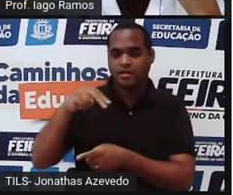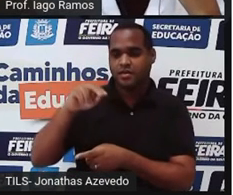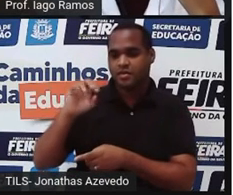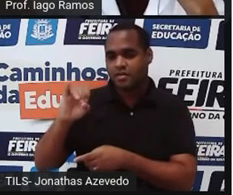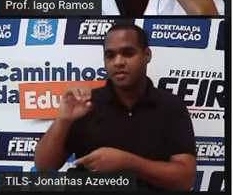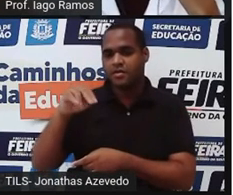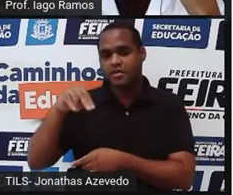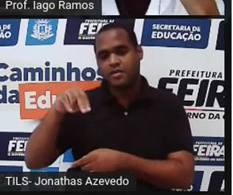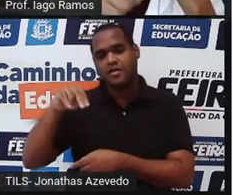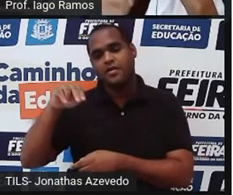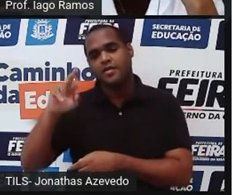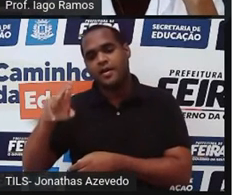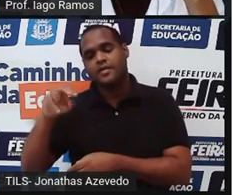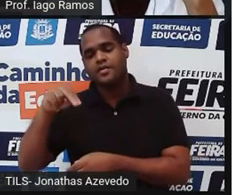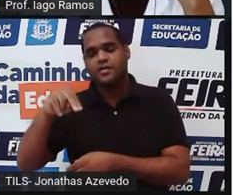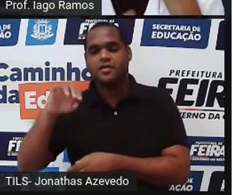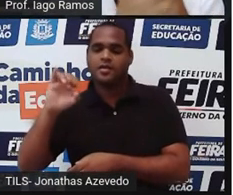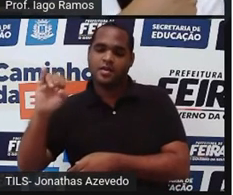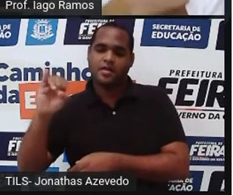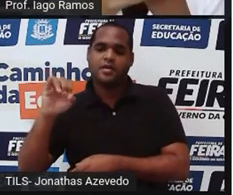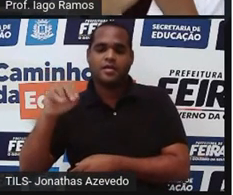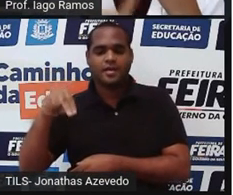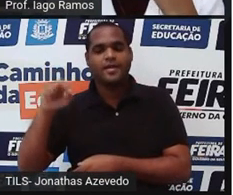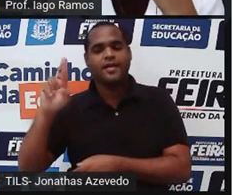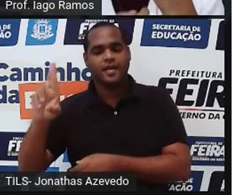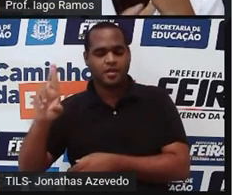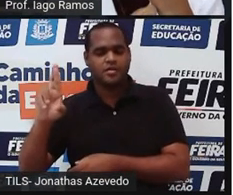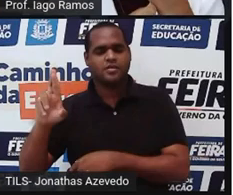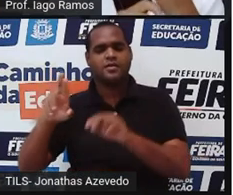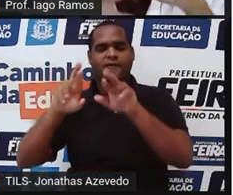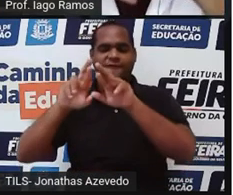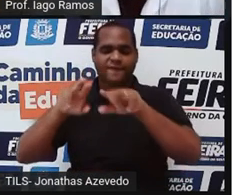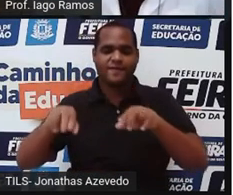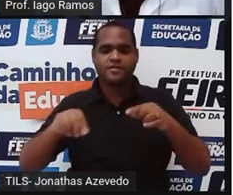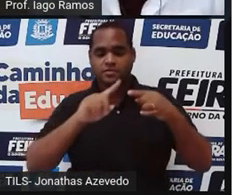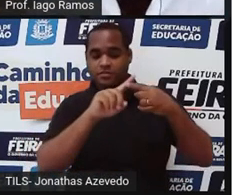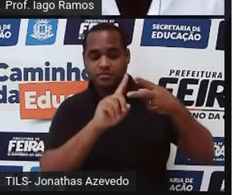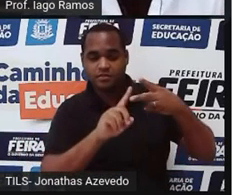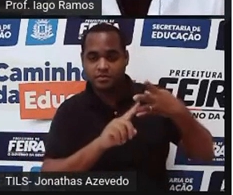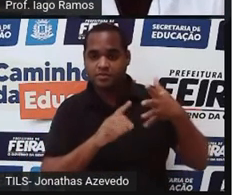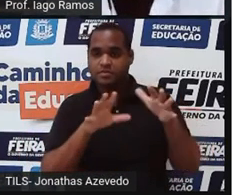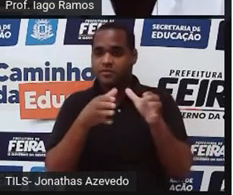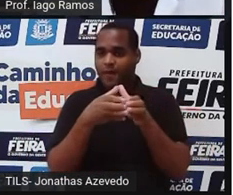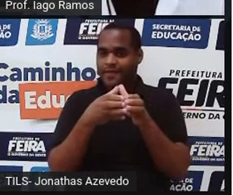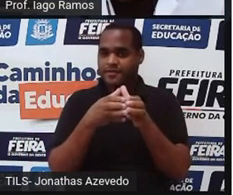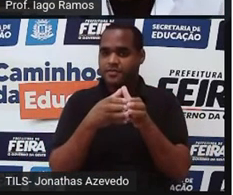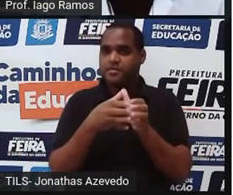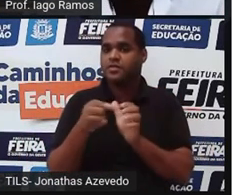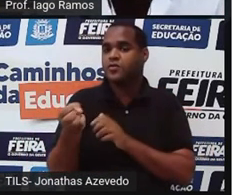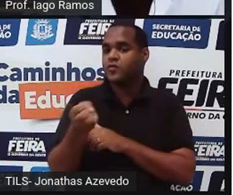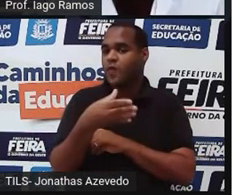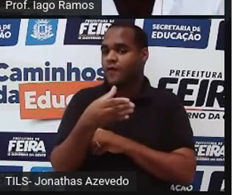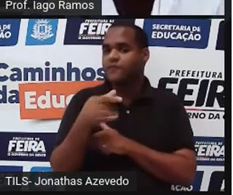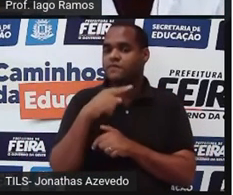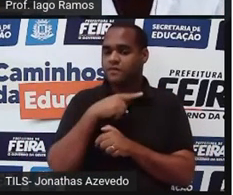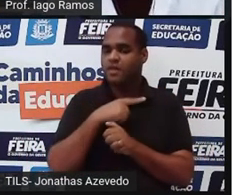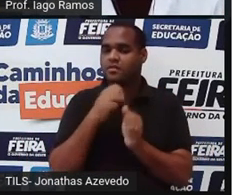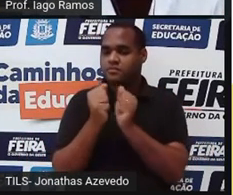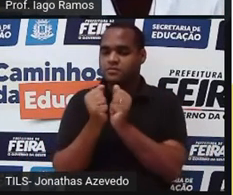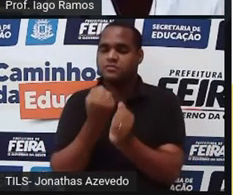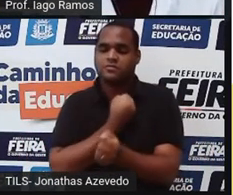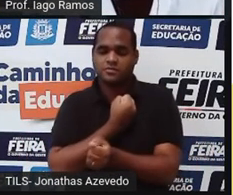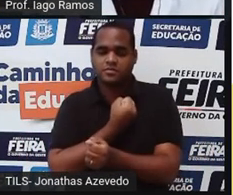inteiros racionais e irracionais esses quatro tipos de número formam um novo conjunto de números